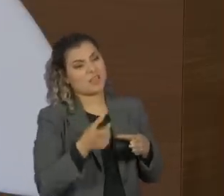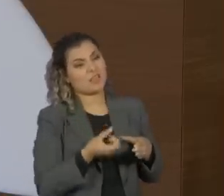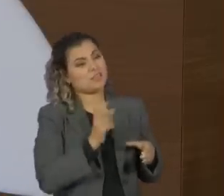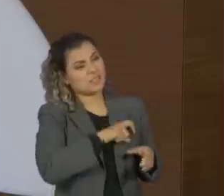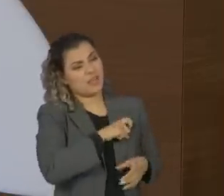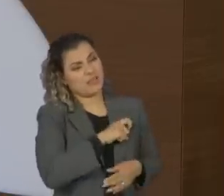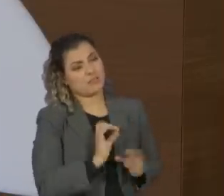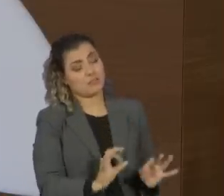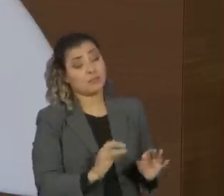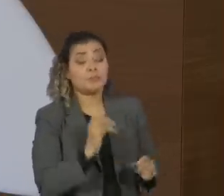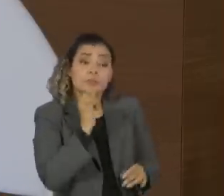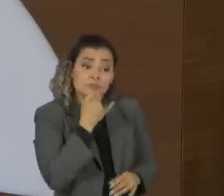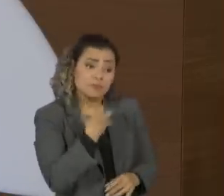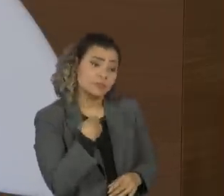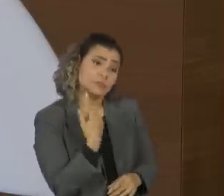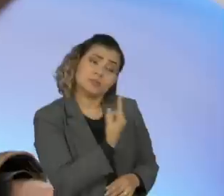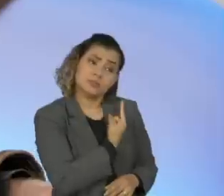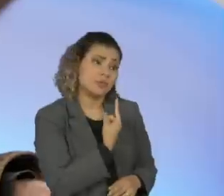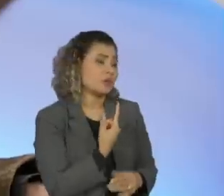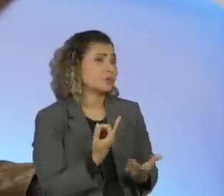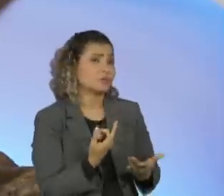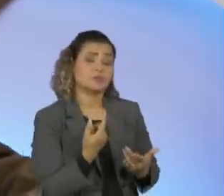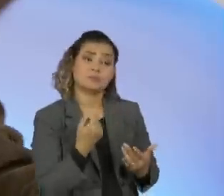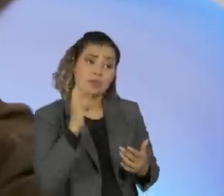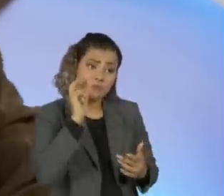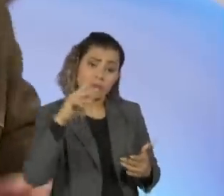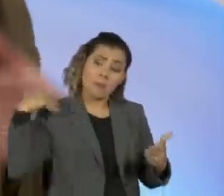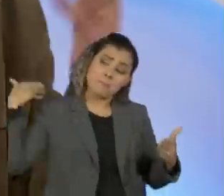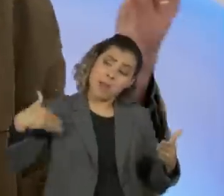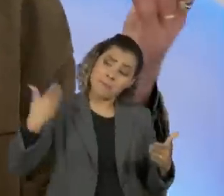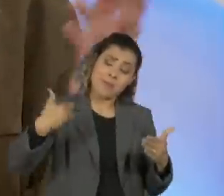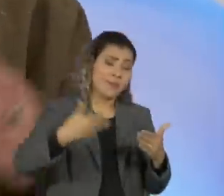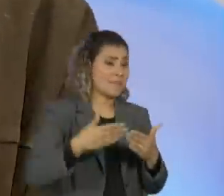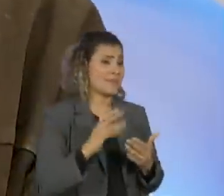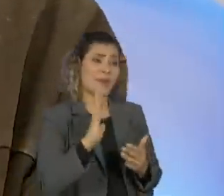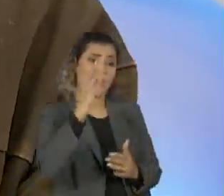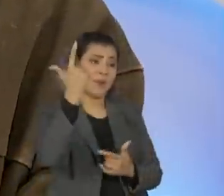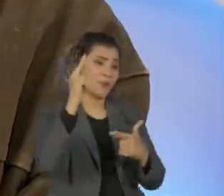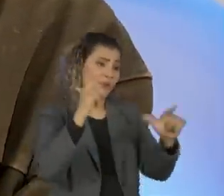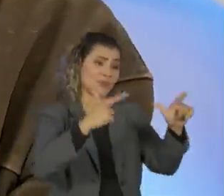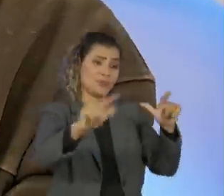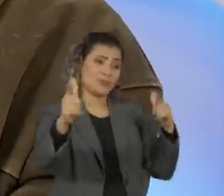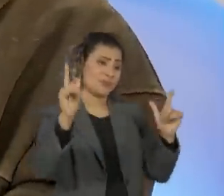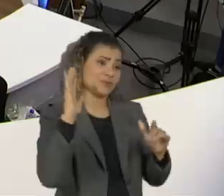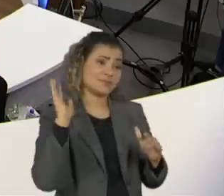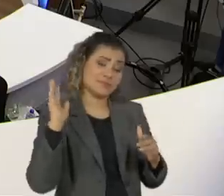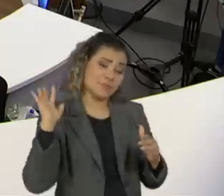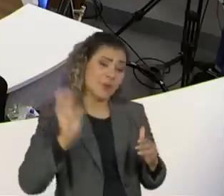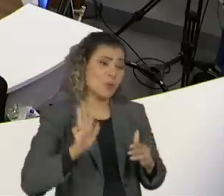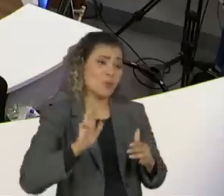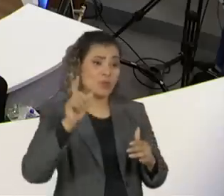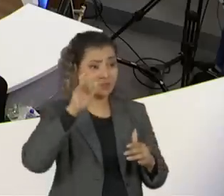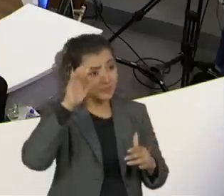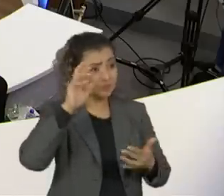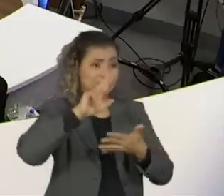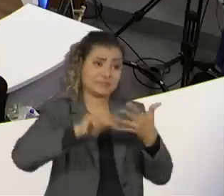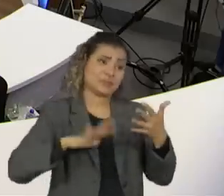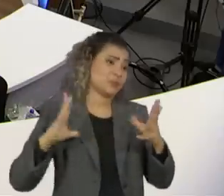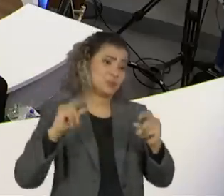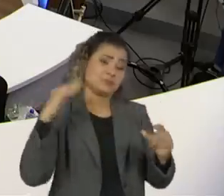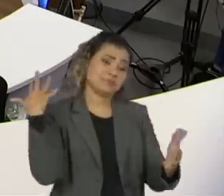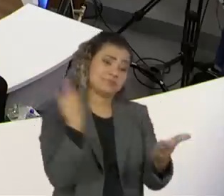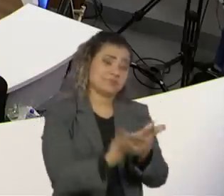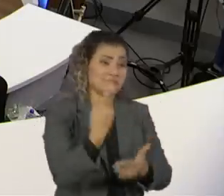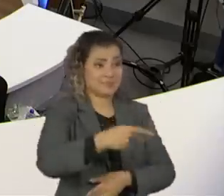mas a gente, infelizmente, conviveu muitos esterionatos eleitorais, isso é uma tônica no Brasil. E com isso, a gente,